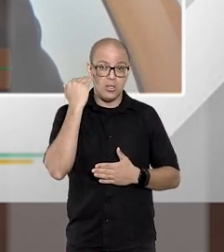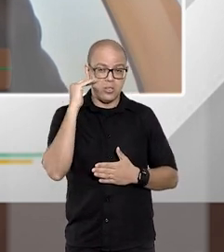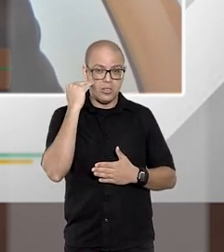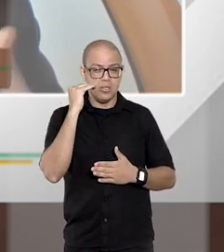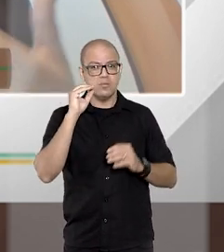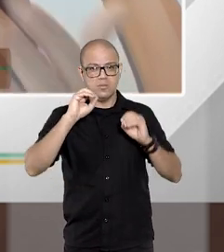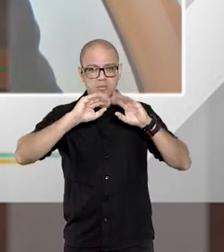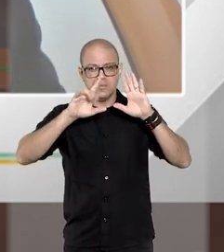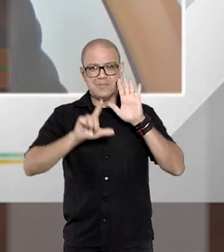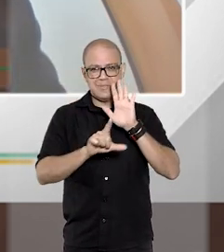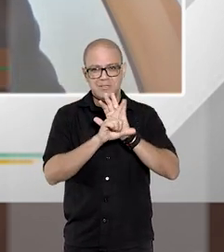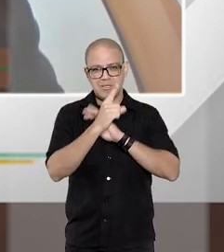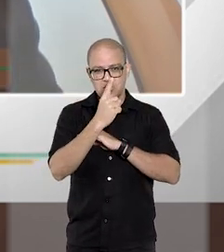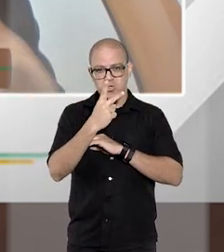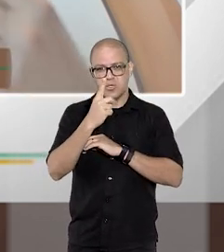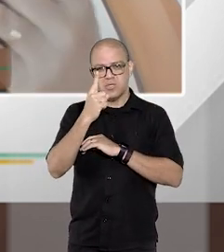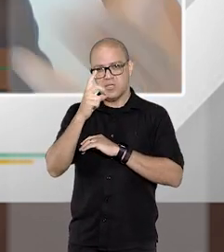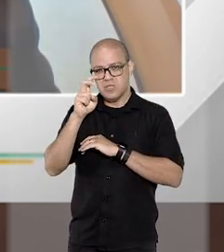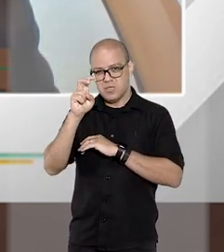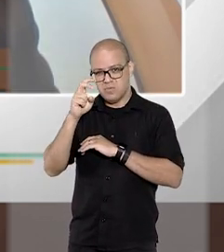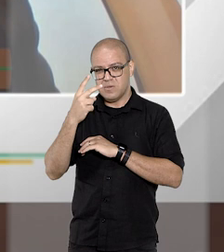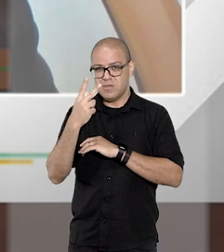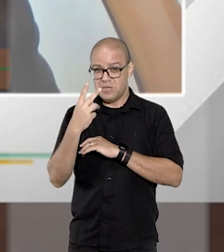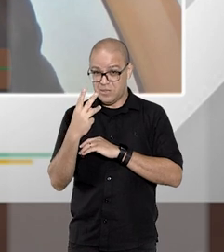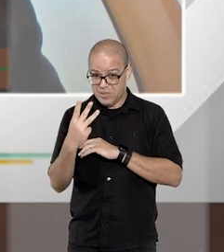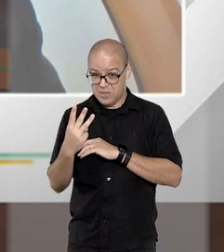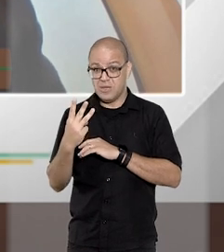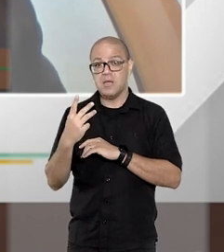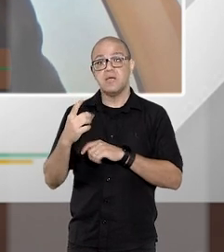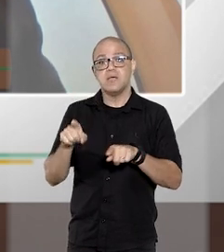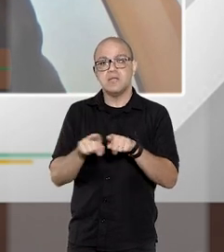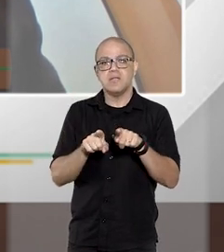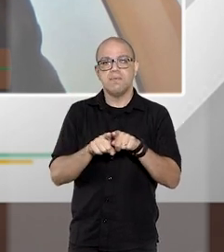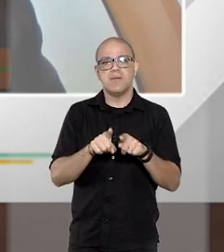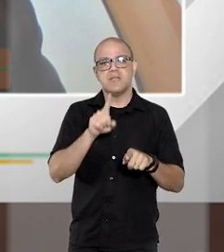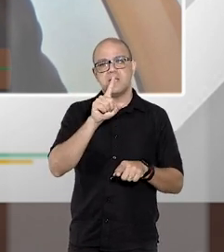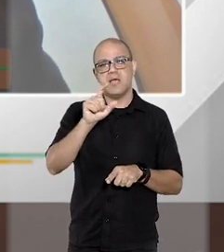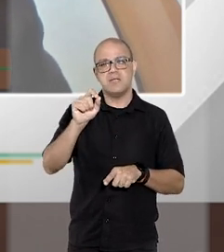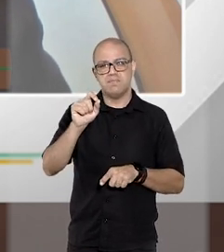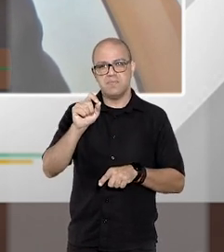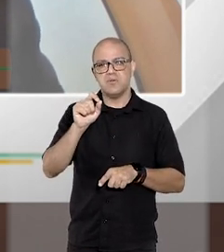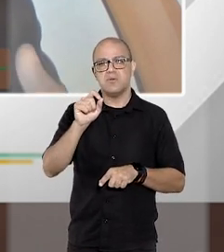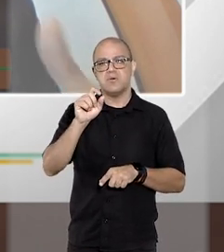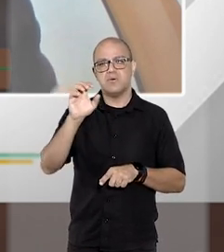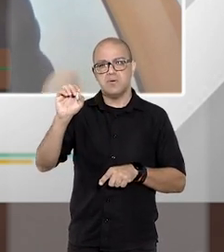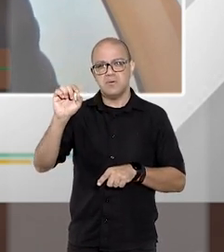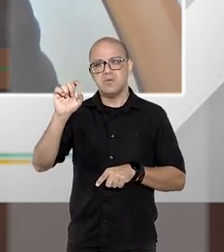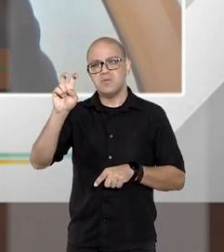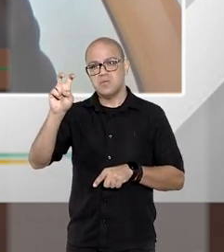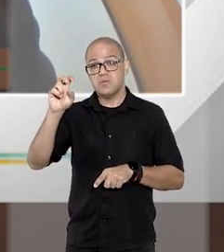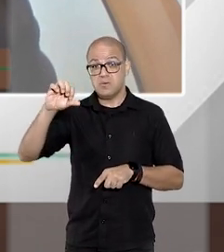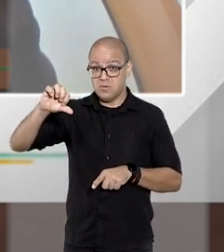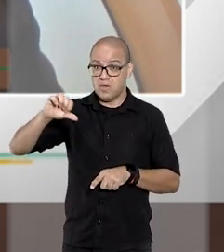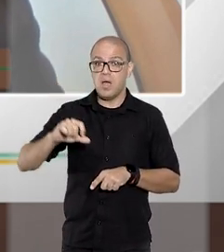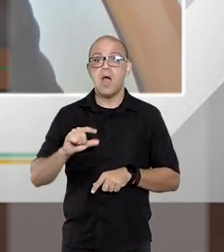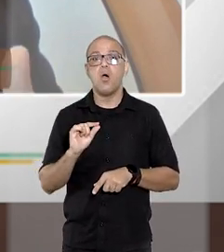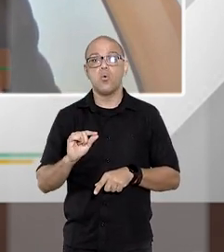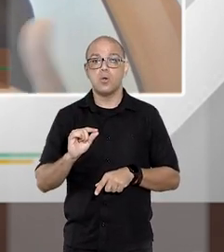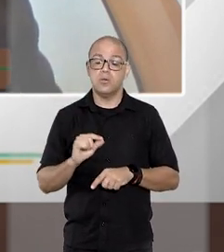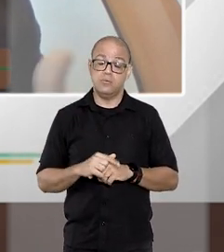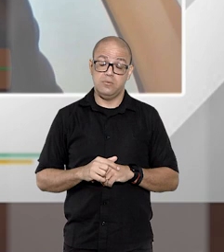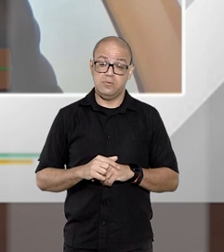uma interpretação já da lei 12.153 e da 10.259 tem sido no sentido de